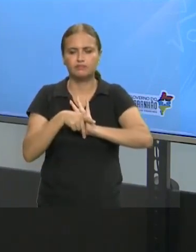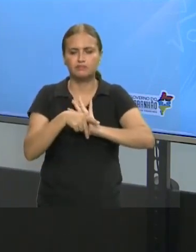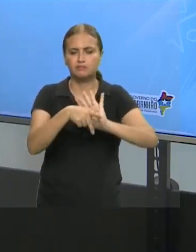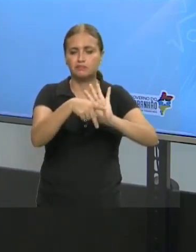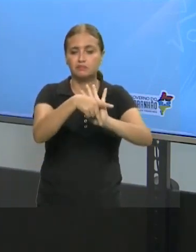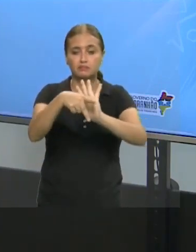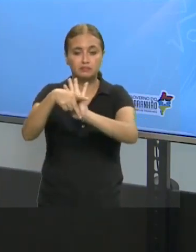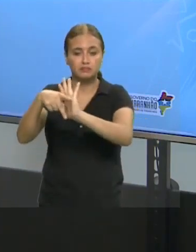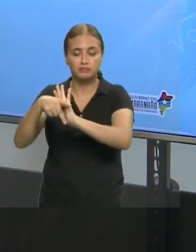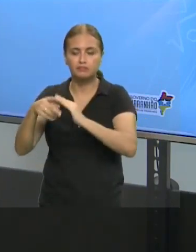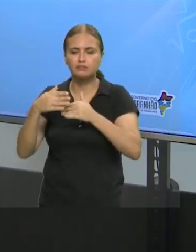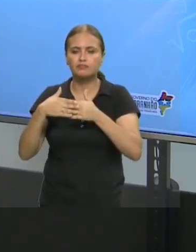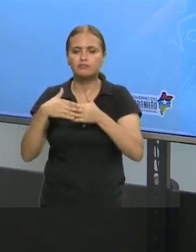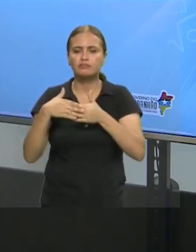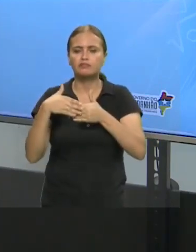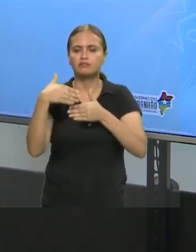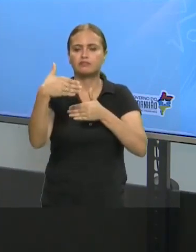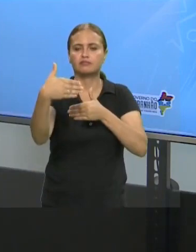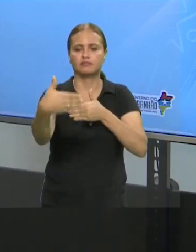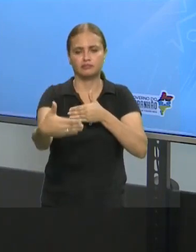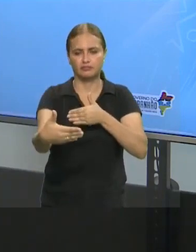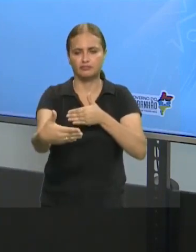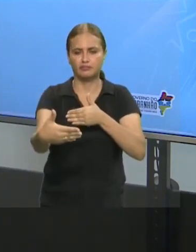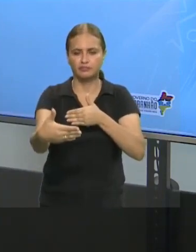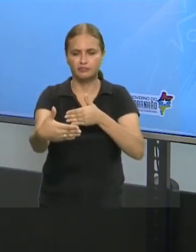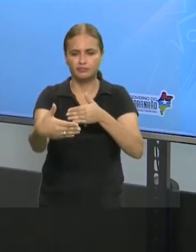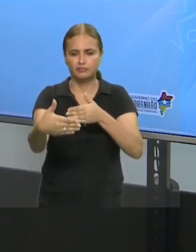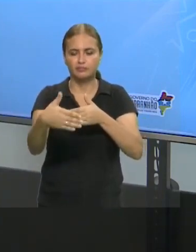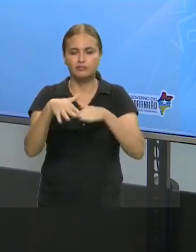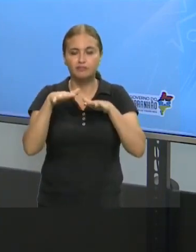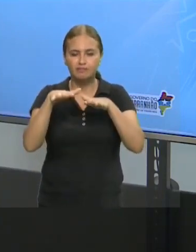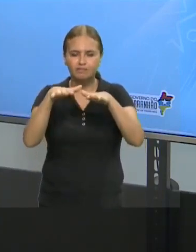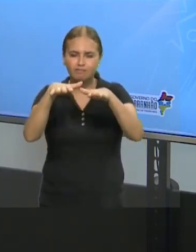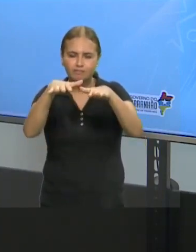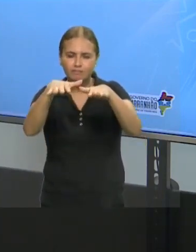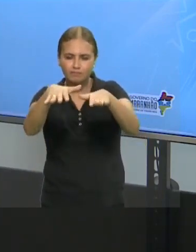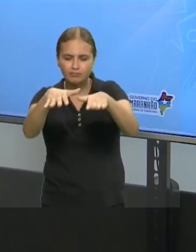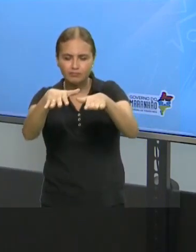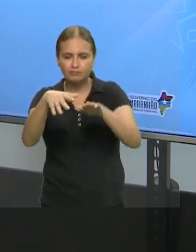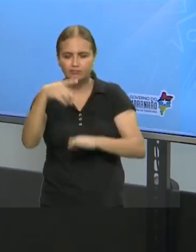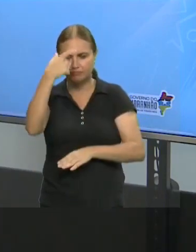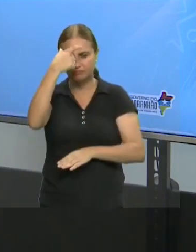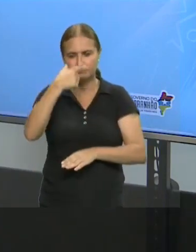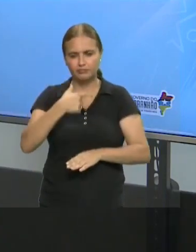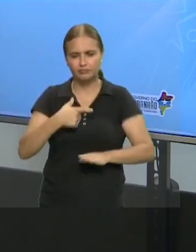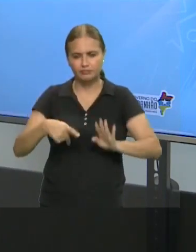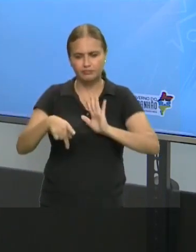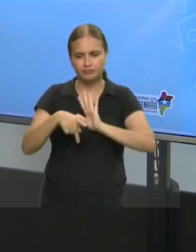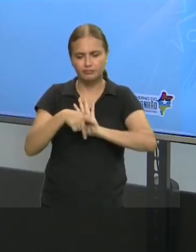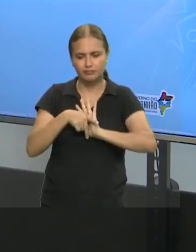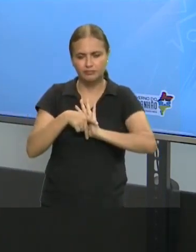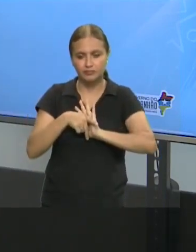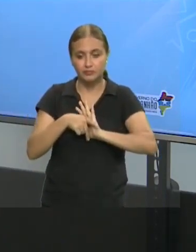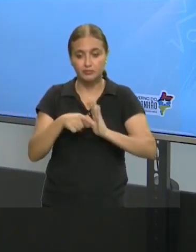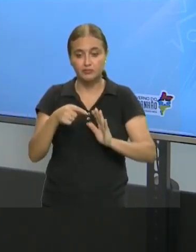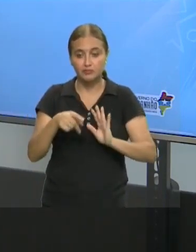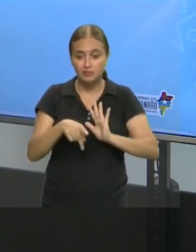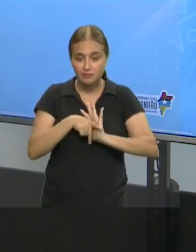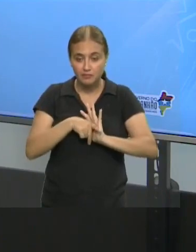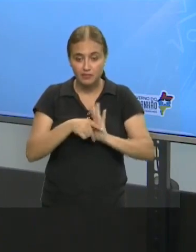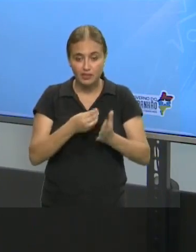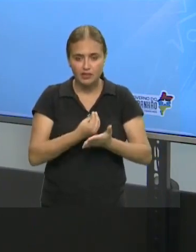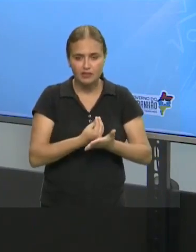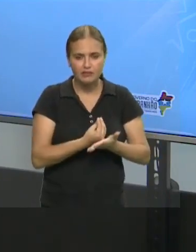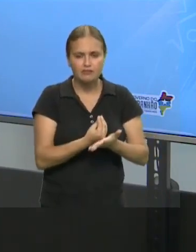algo que está além da nossa individualidade. Que nós temos algo a dar e que esse algo